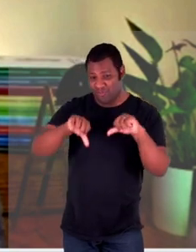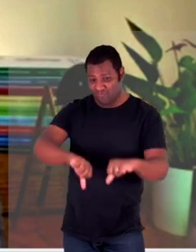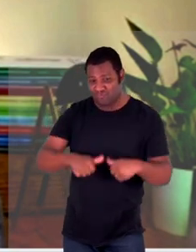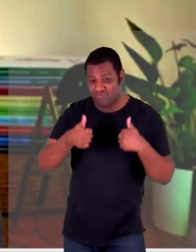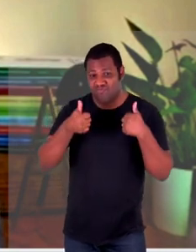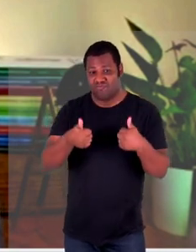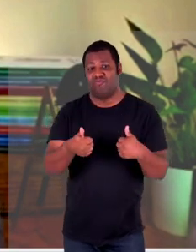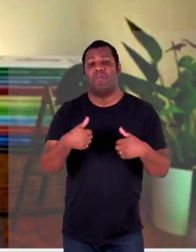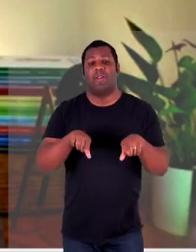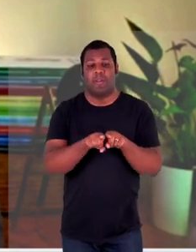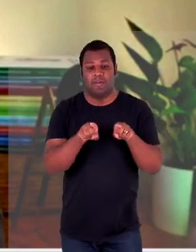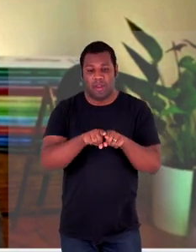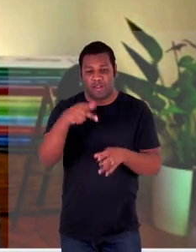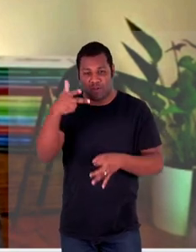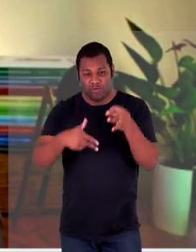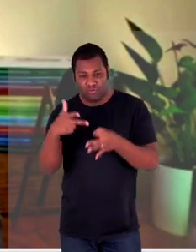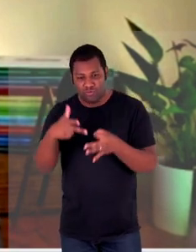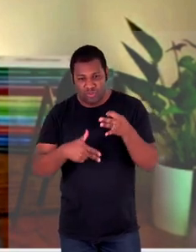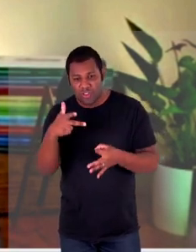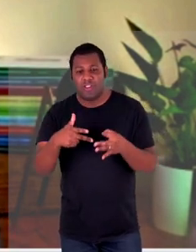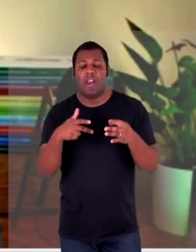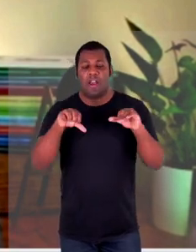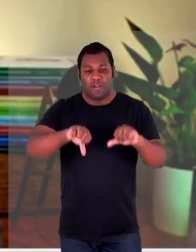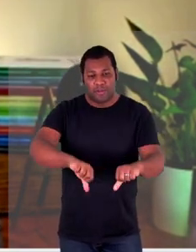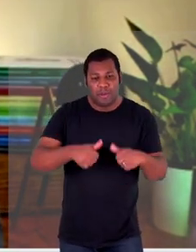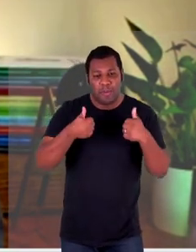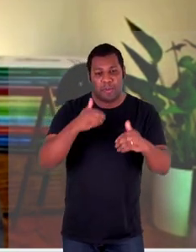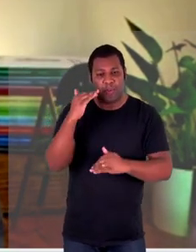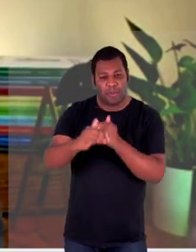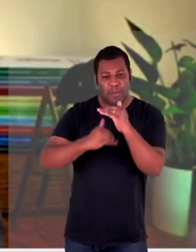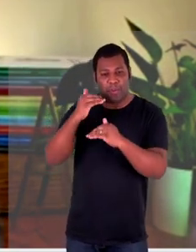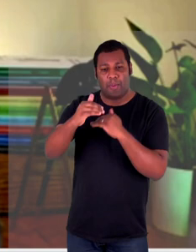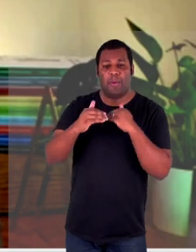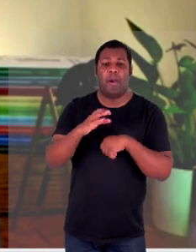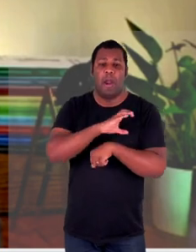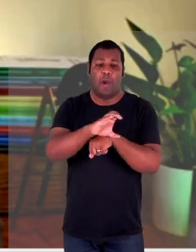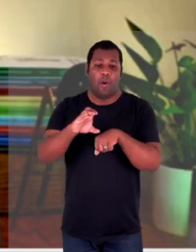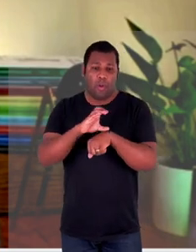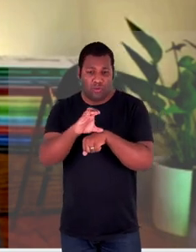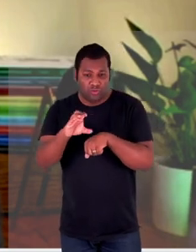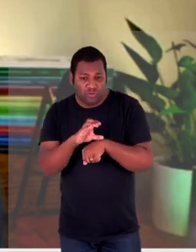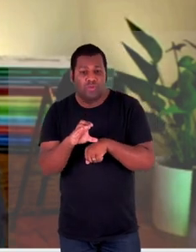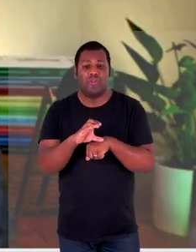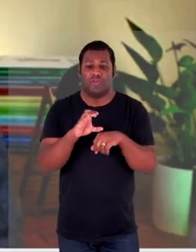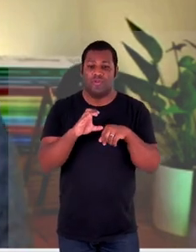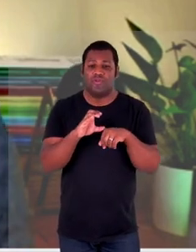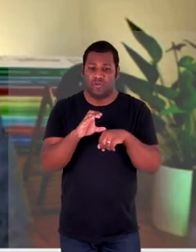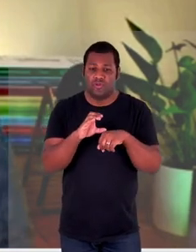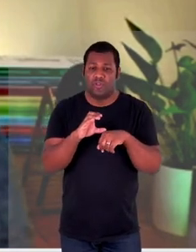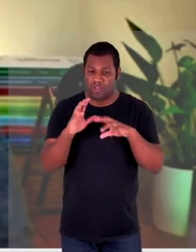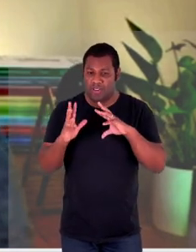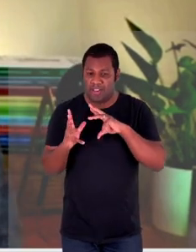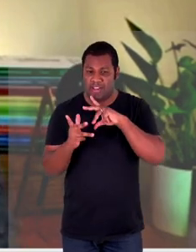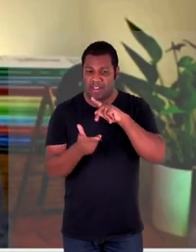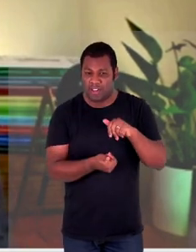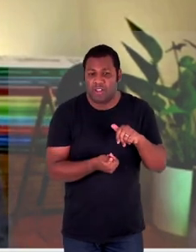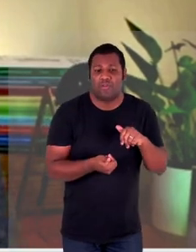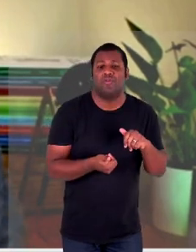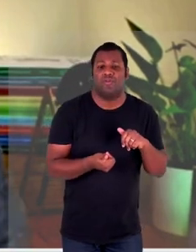estrutura judiciária para que o arcabouço da Constituição e dos tratados internacionais tenham mais